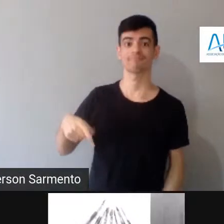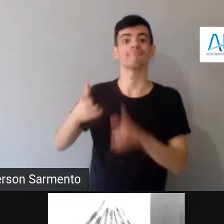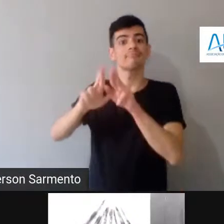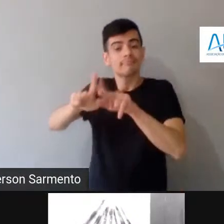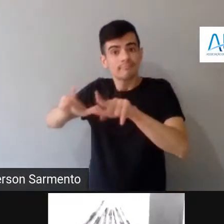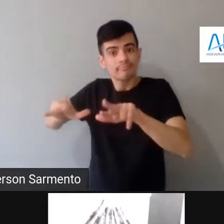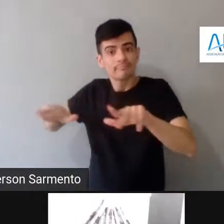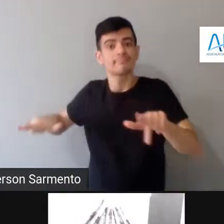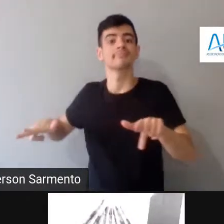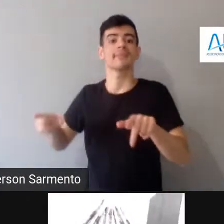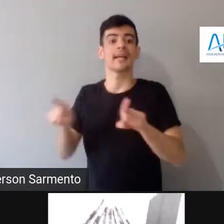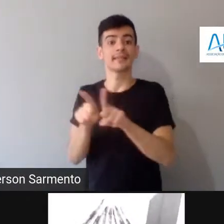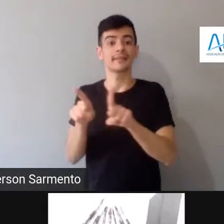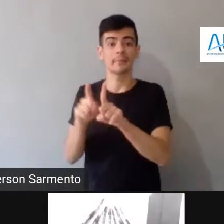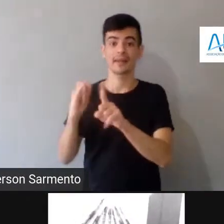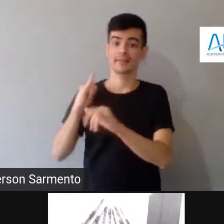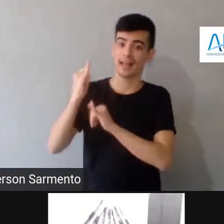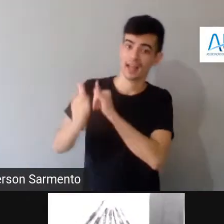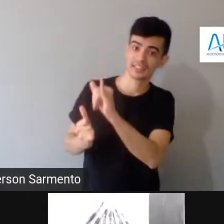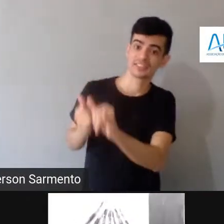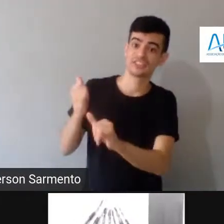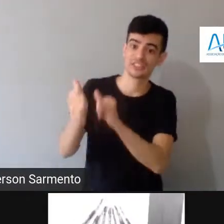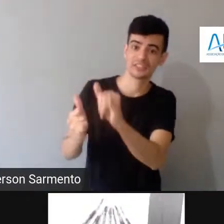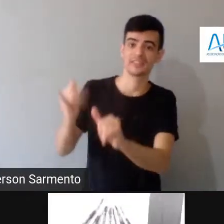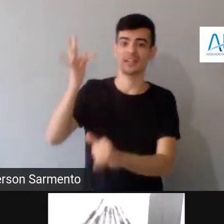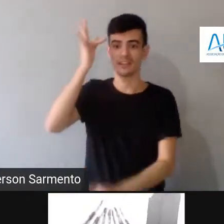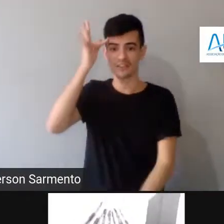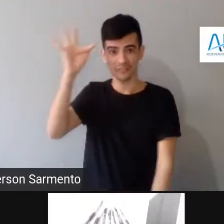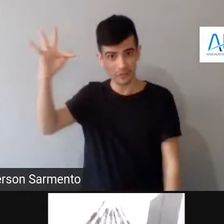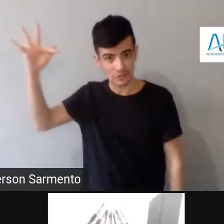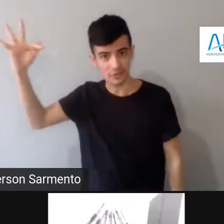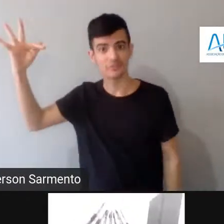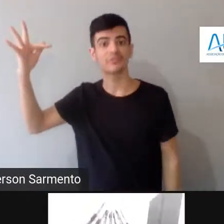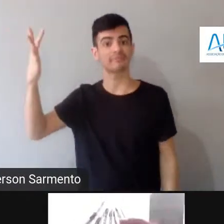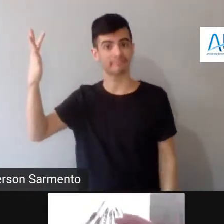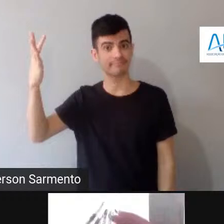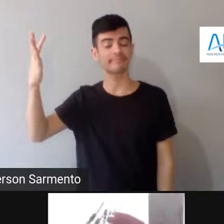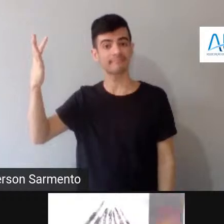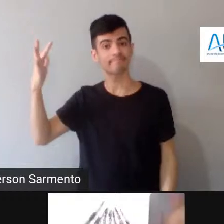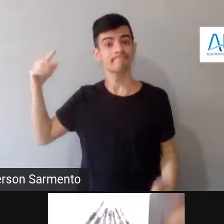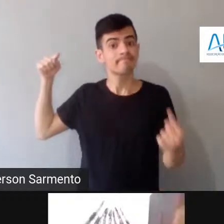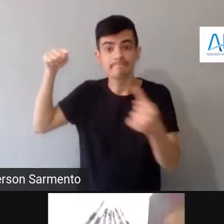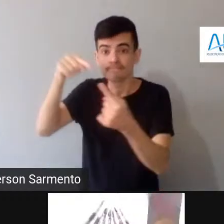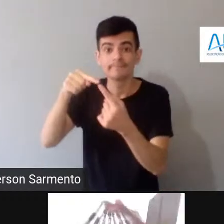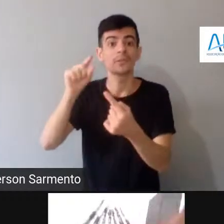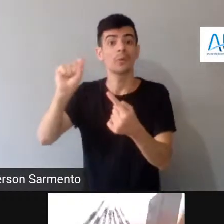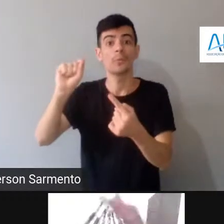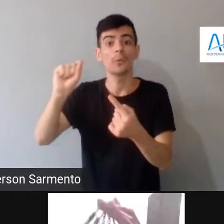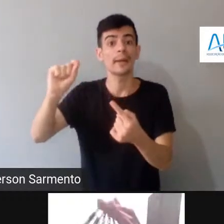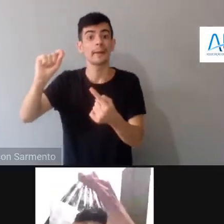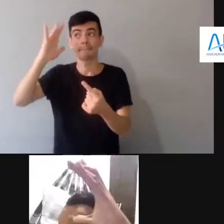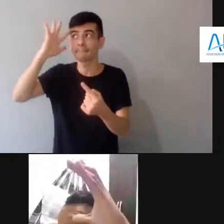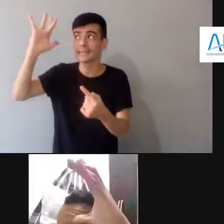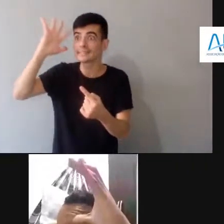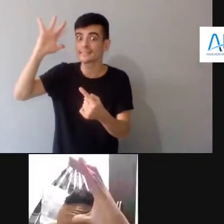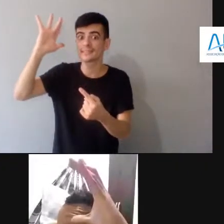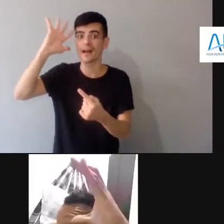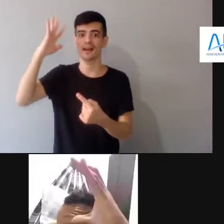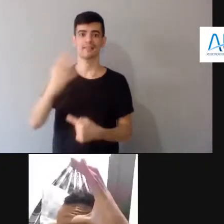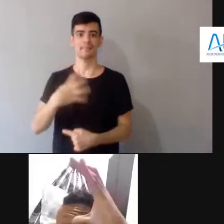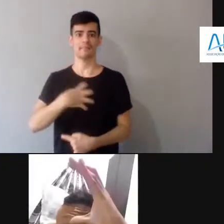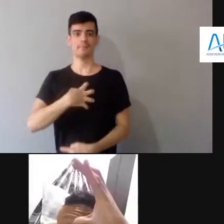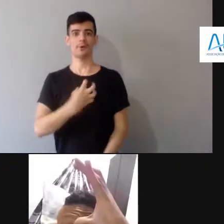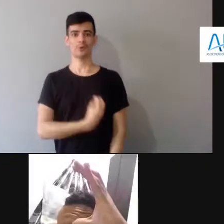outras narrativas, de outras filosofias, de outras ontologias, que pensavam o modo de vida, e que pensam o modo de vida de forma